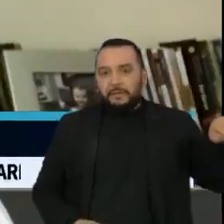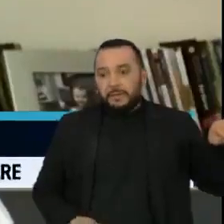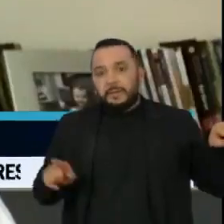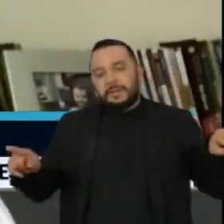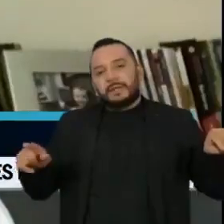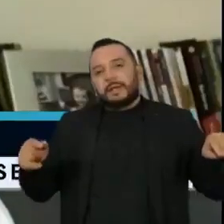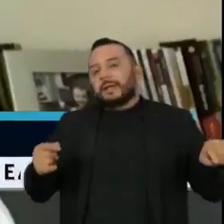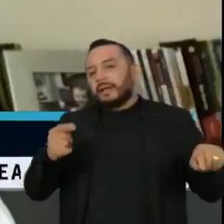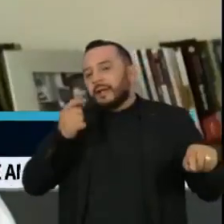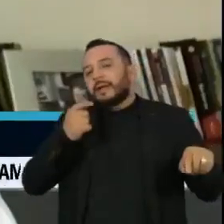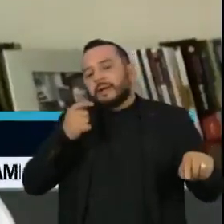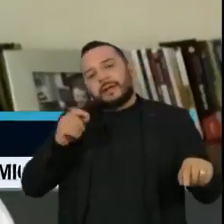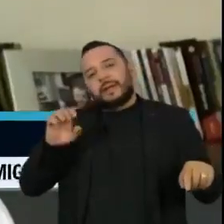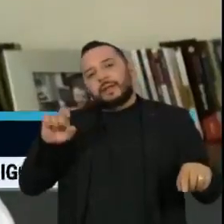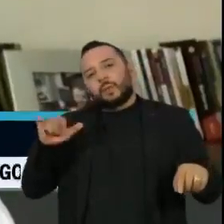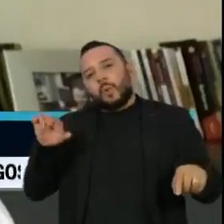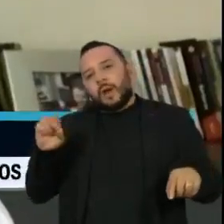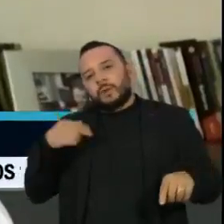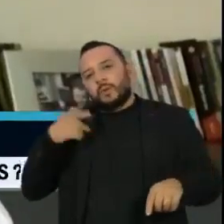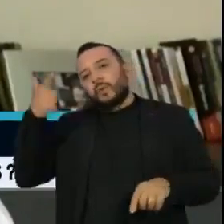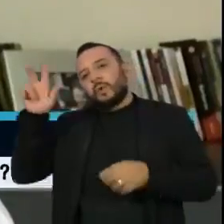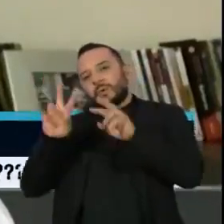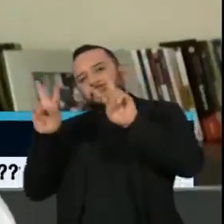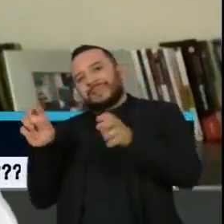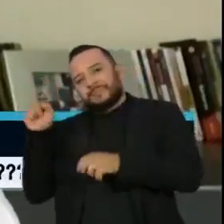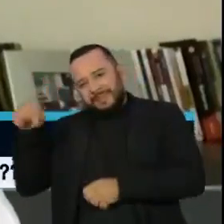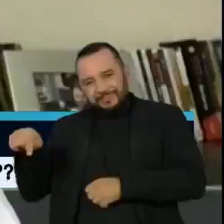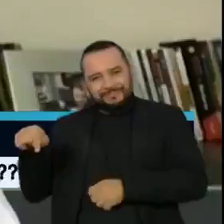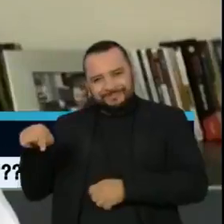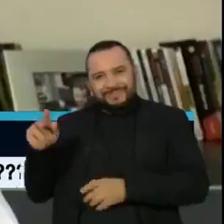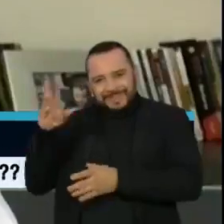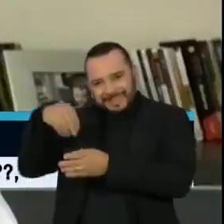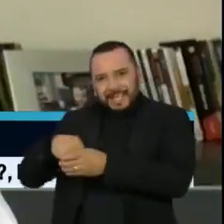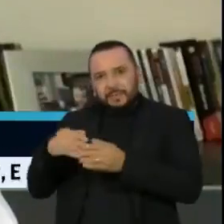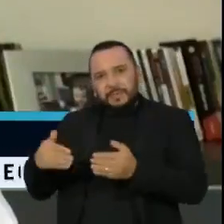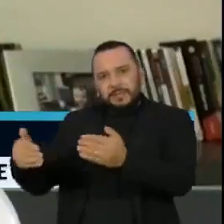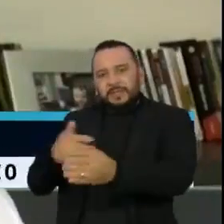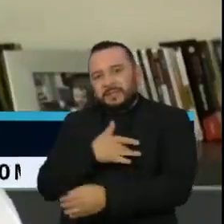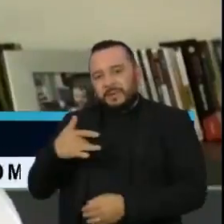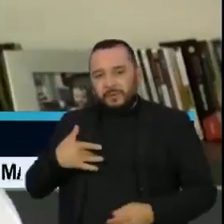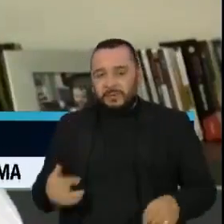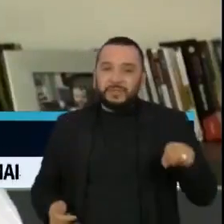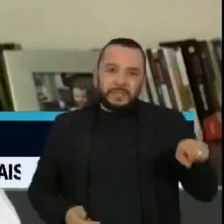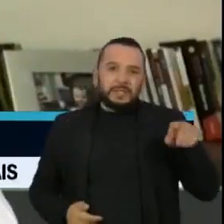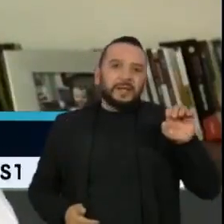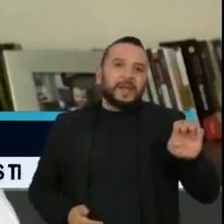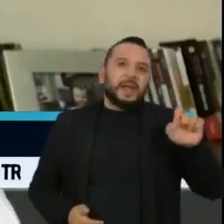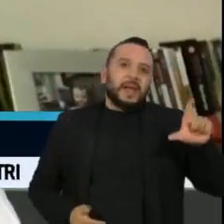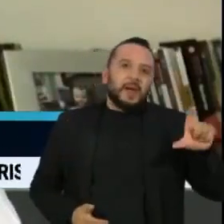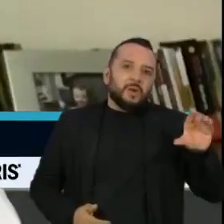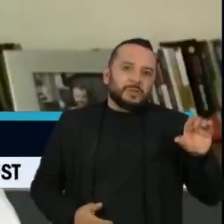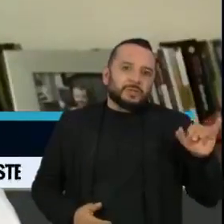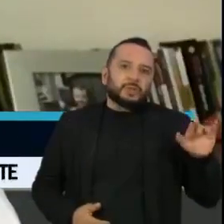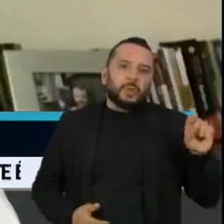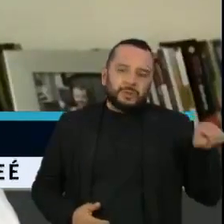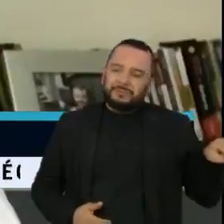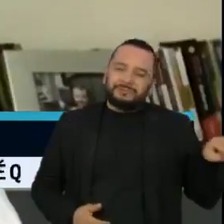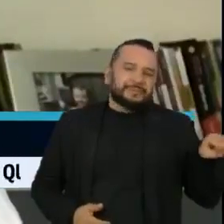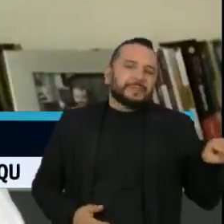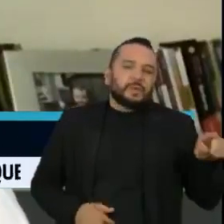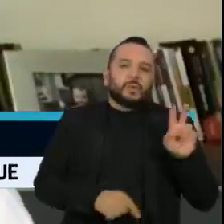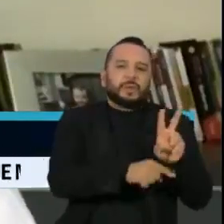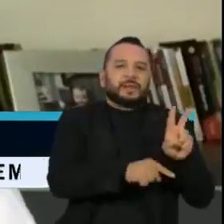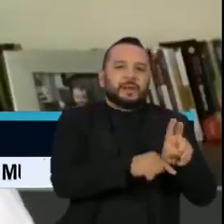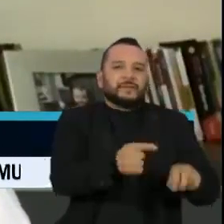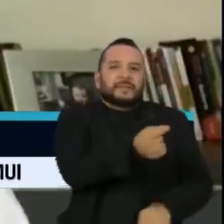Pazuello tratava de outras coisas dentro do Ministério. Mas, eu não creio que ele vá mudar a versão dele,